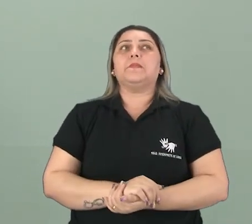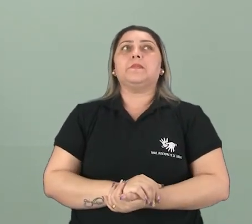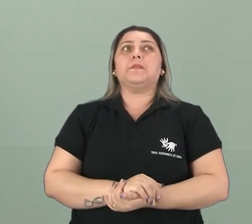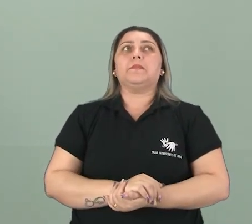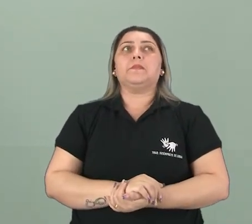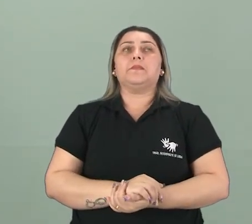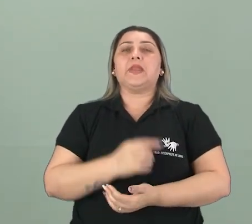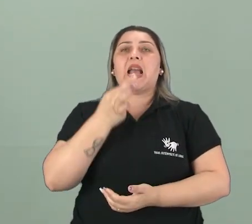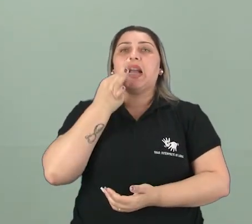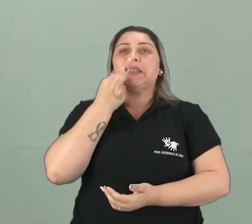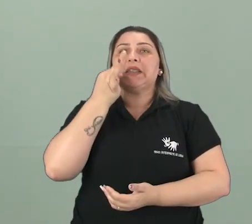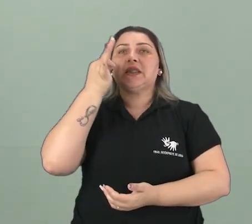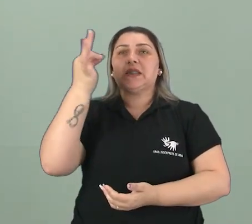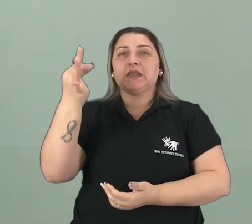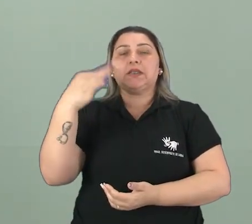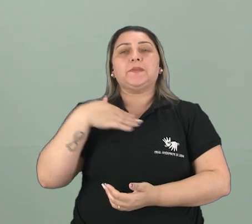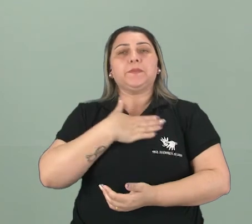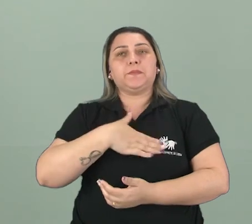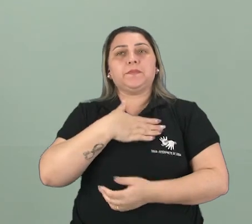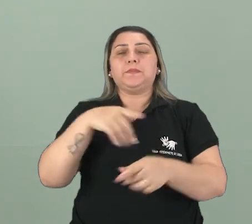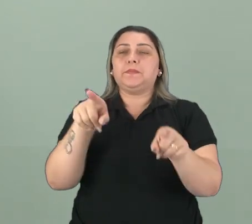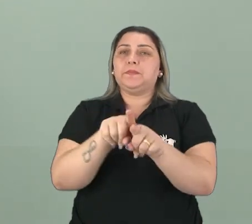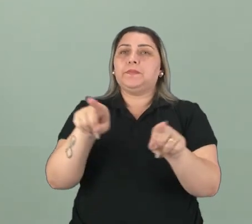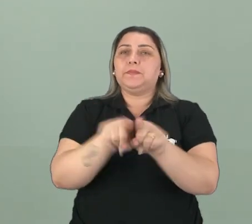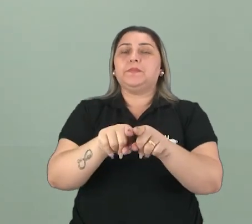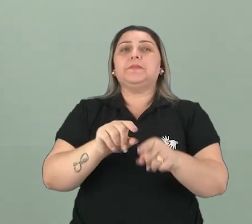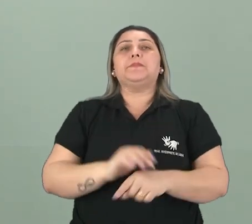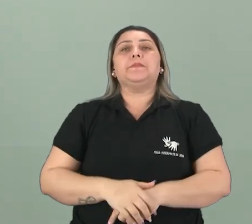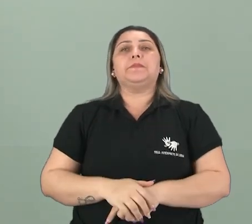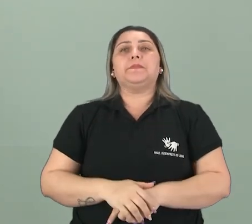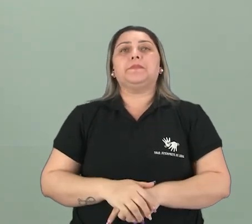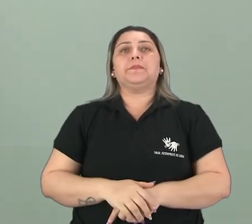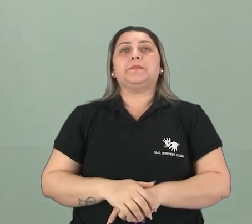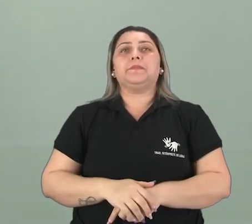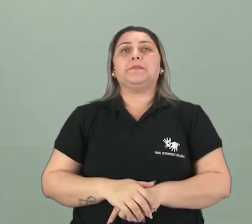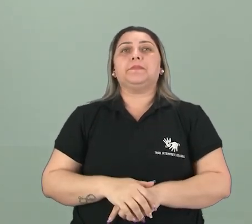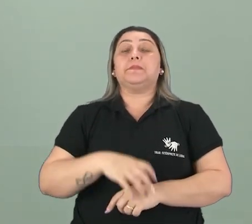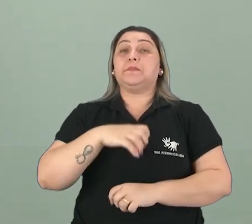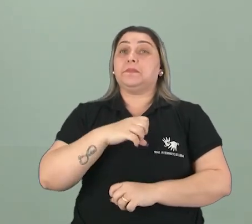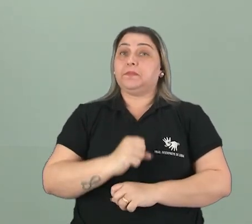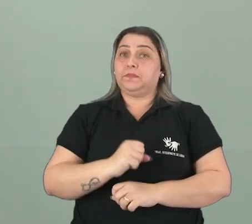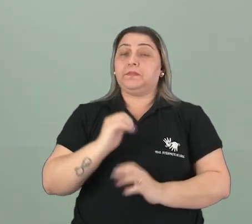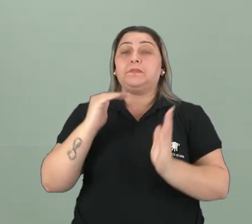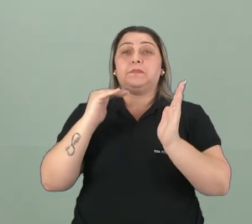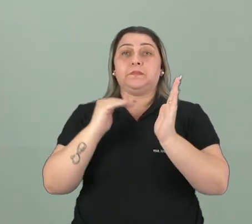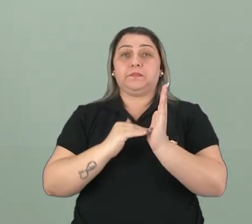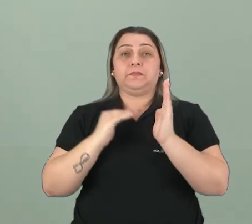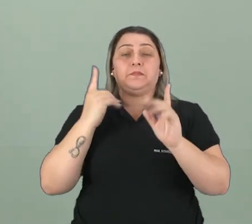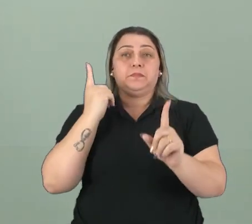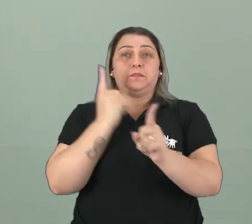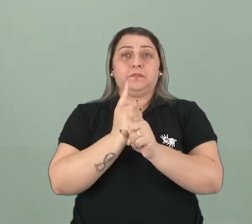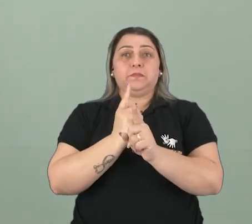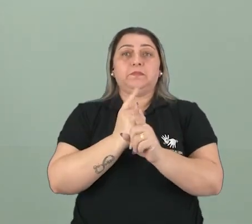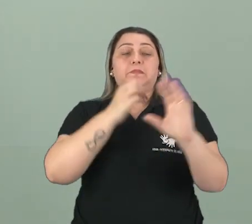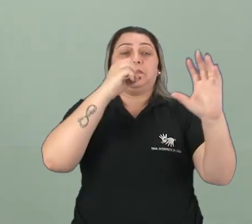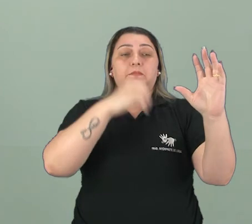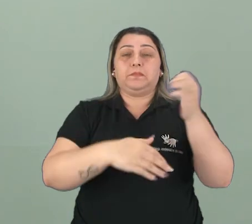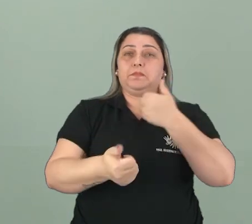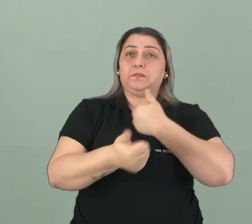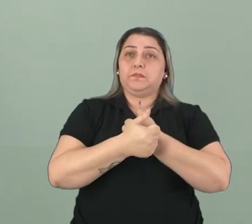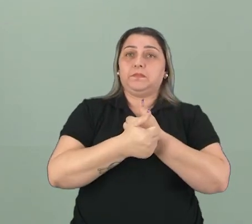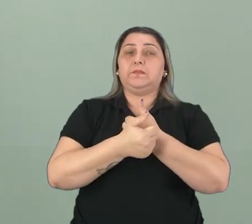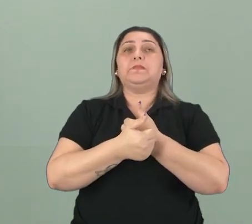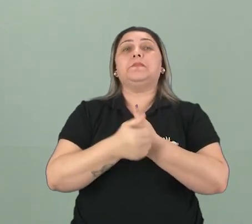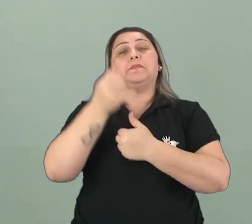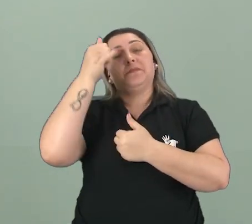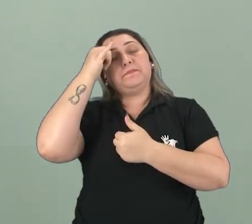O chicletinho que você gosta aí de mascar, também segure ele até o local onde você encontrar uma lixeira mais próxima. Então,